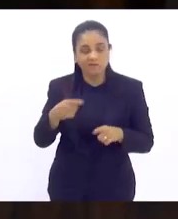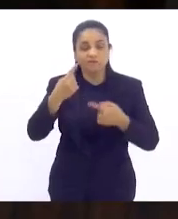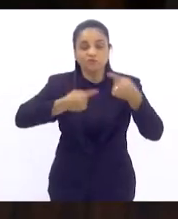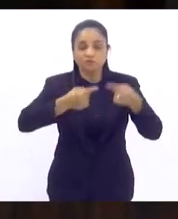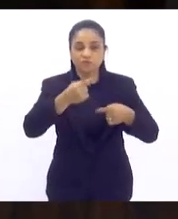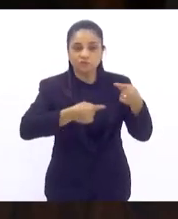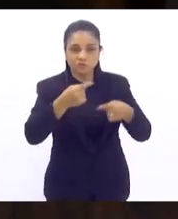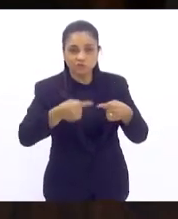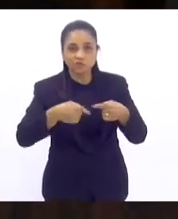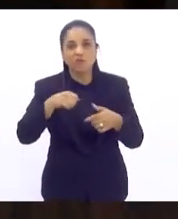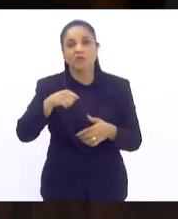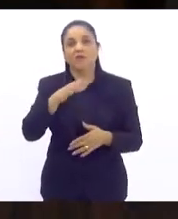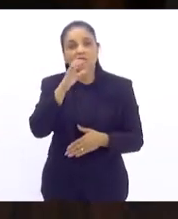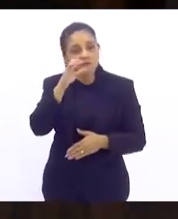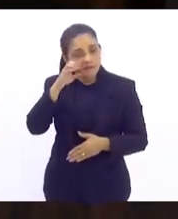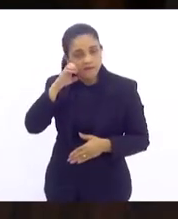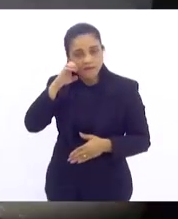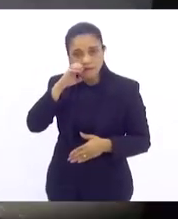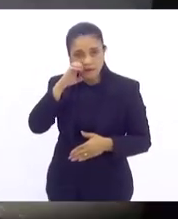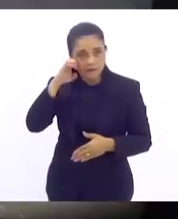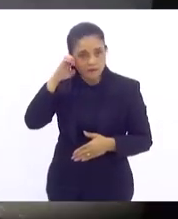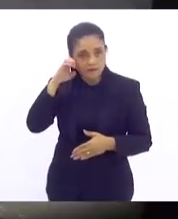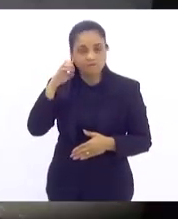discutir, deputada Élica Taquimoto.